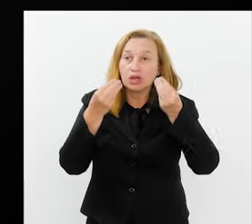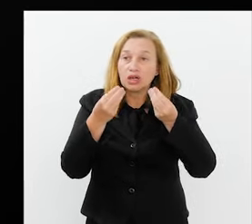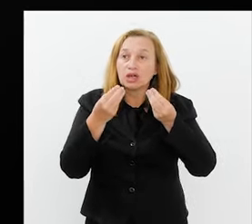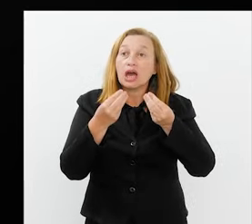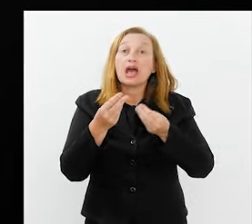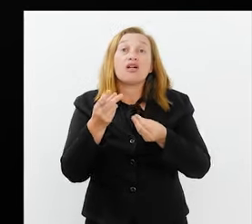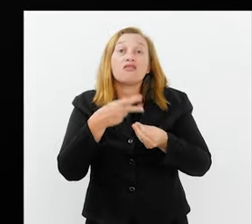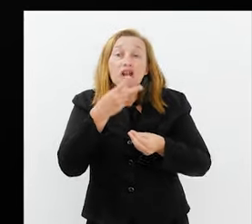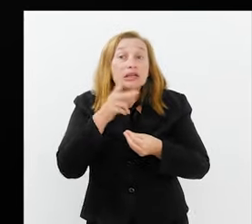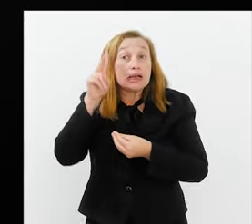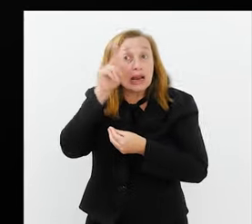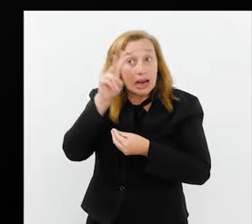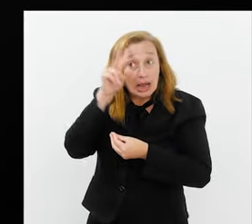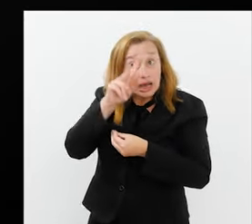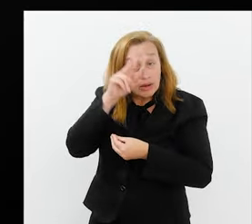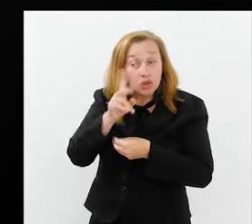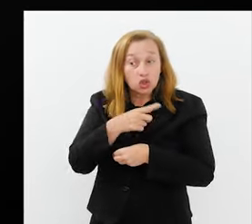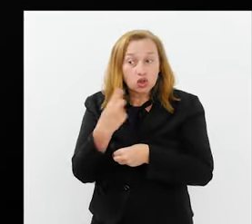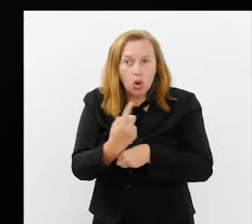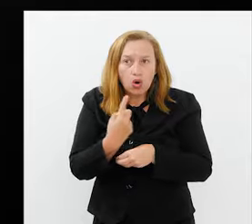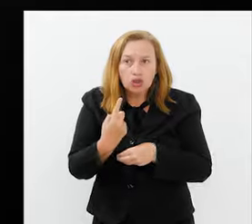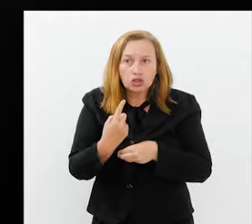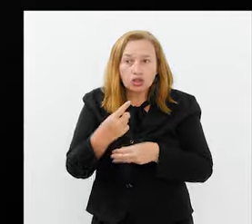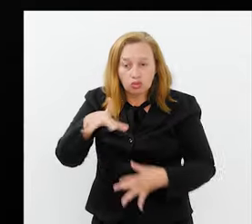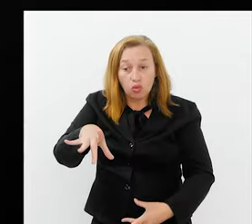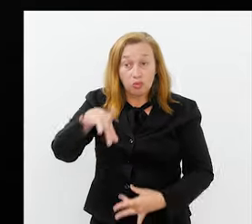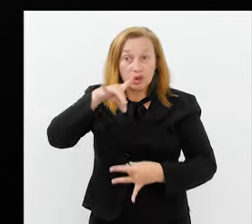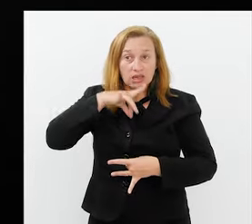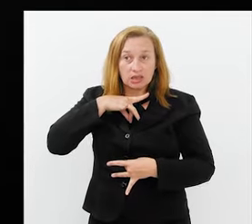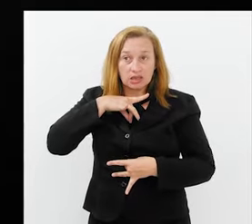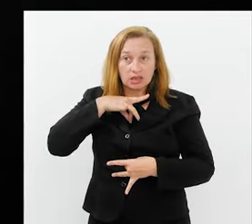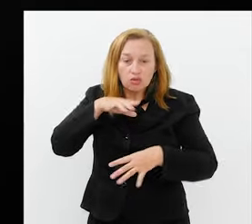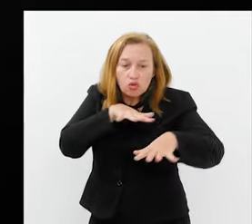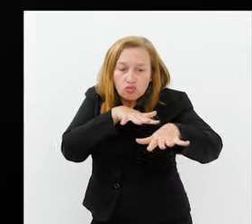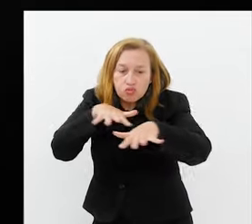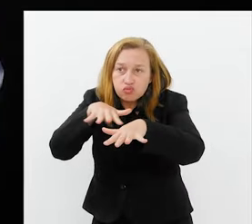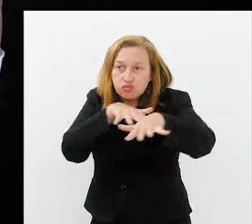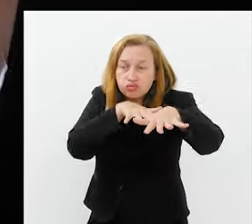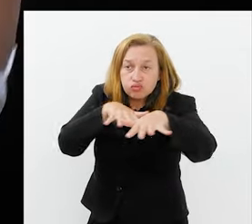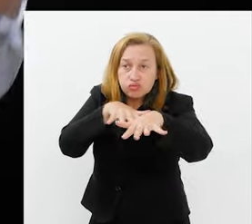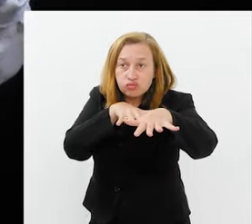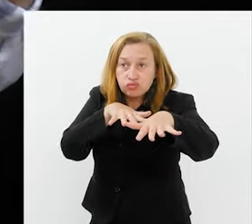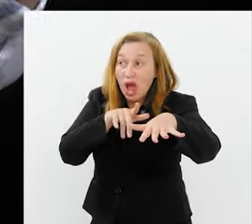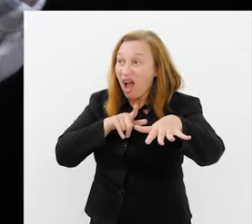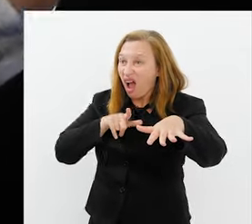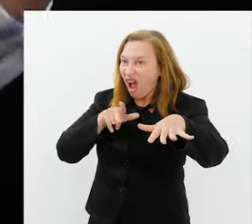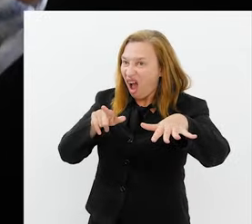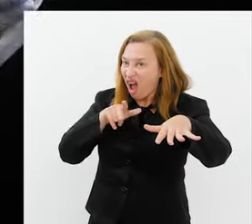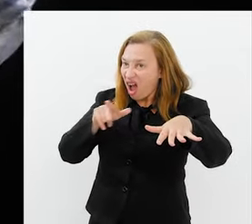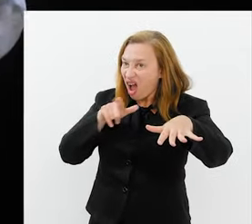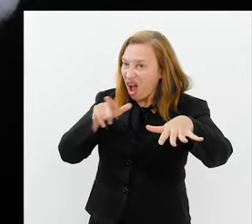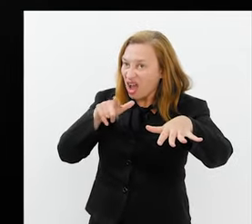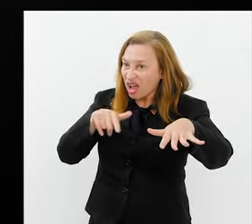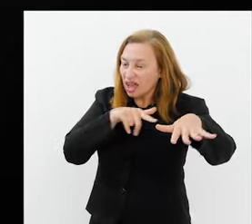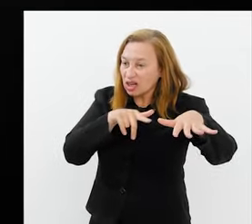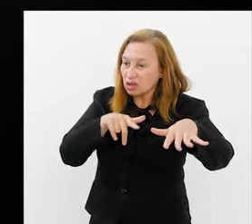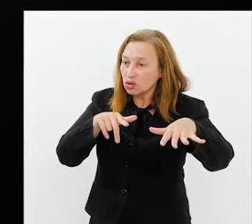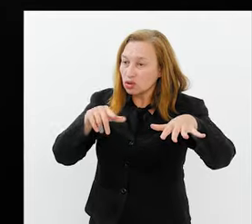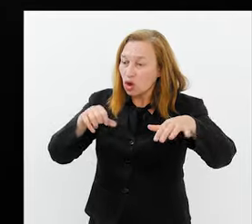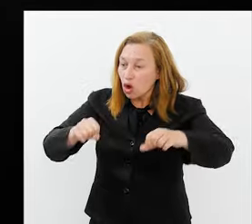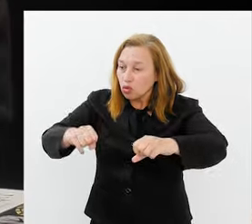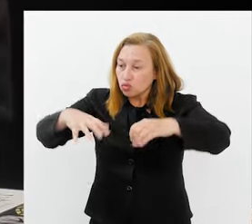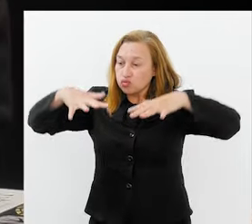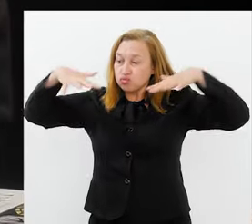deles. lembrem-se que nós estamos com um personagem no meio da avenida que o público que está na última